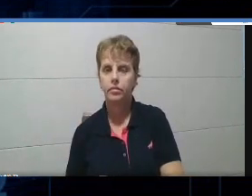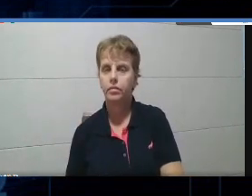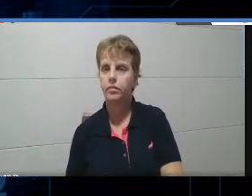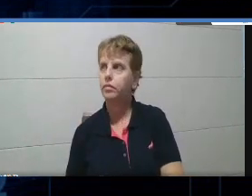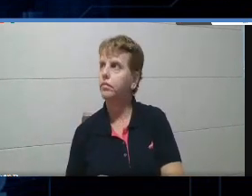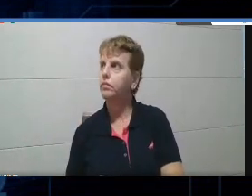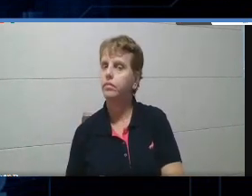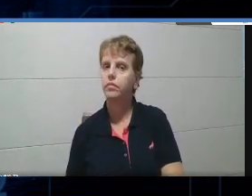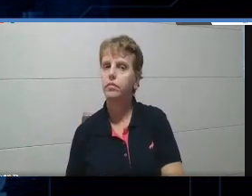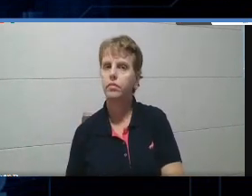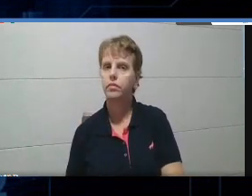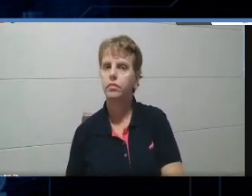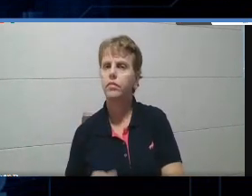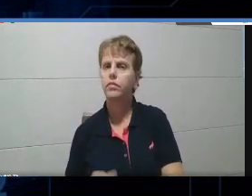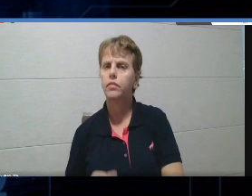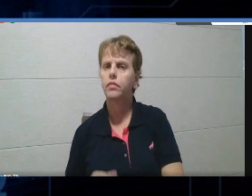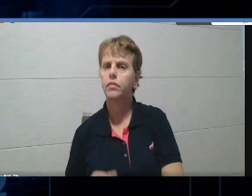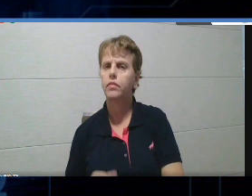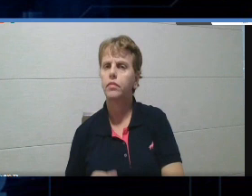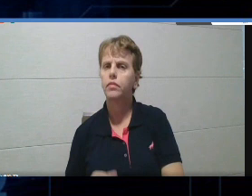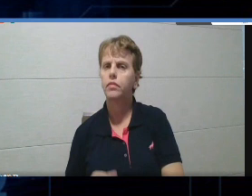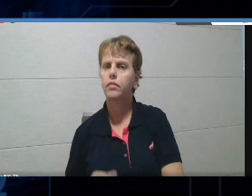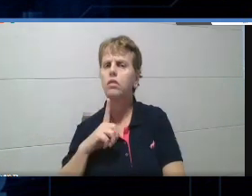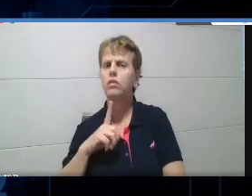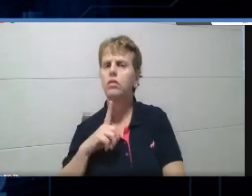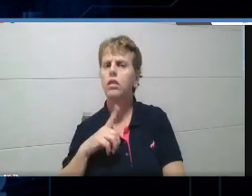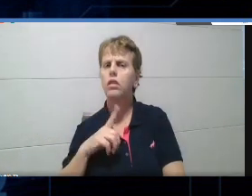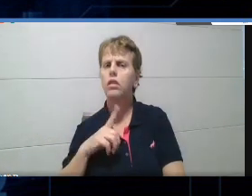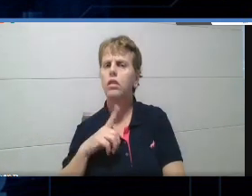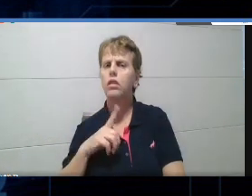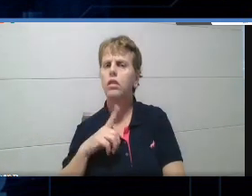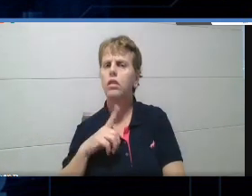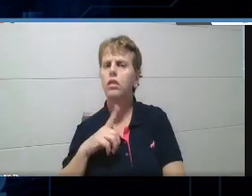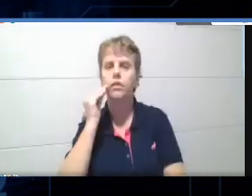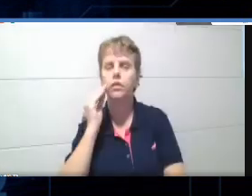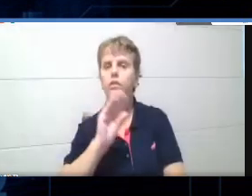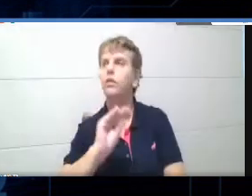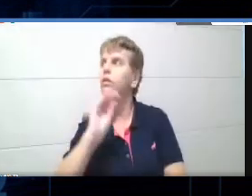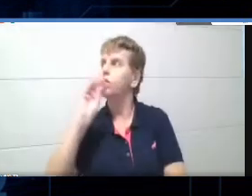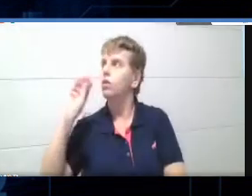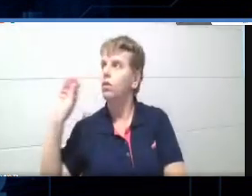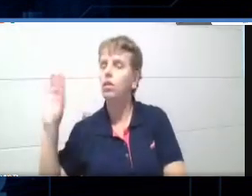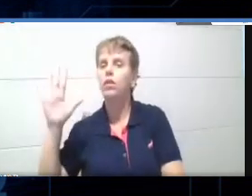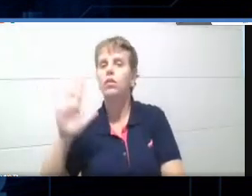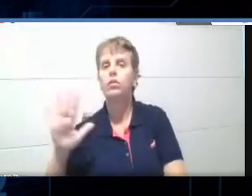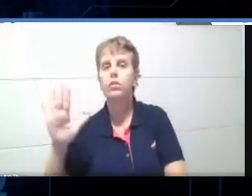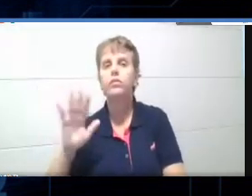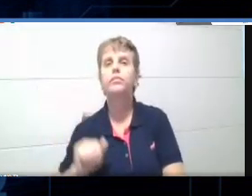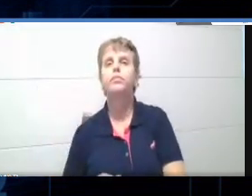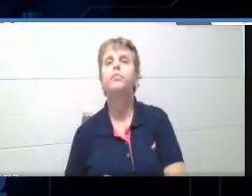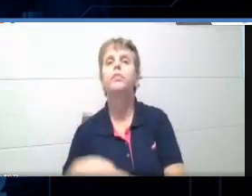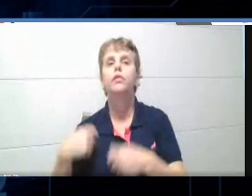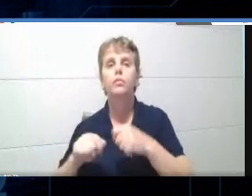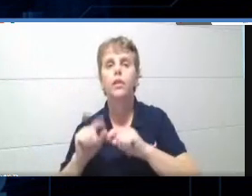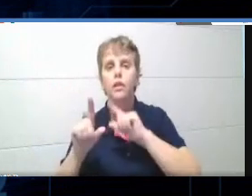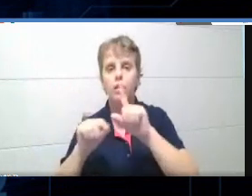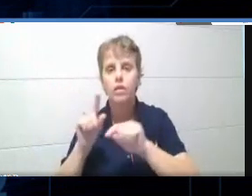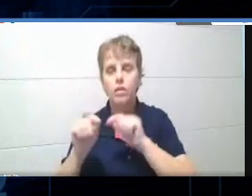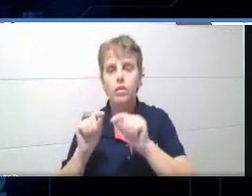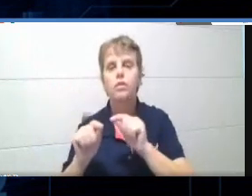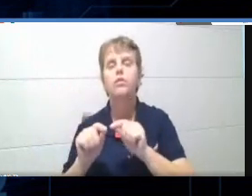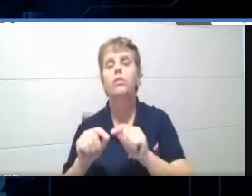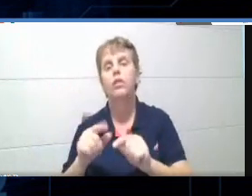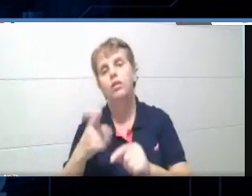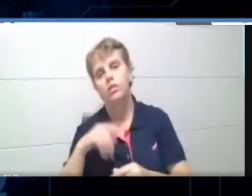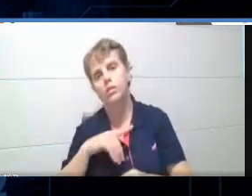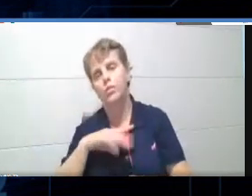Eu acho que eu devo ter uma imagem aqui para teste. Vamos colocar essa aqui. Colocar uma imagem aqui. Tem que selecionar a língua, então, você pode